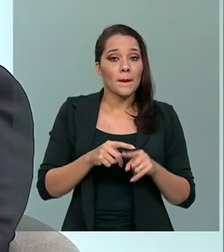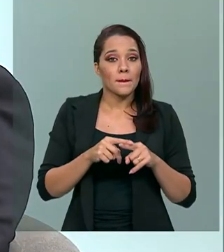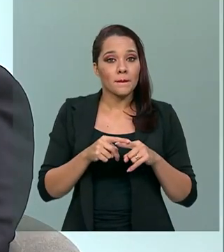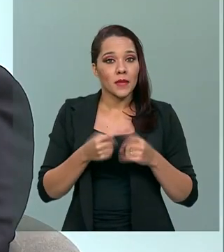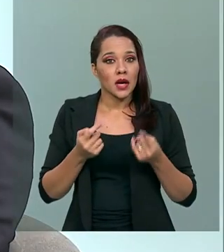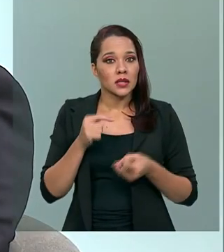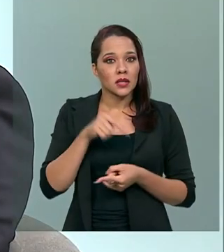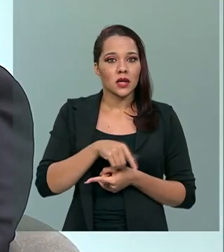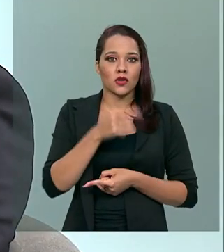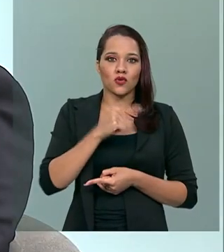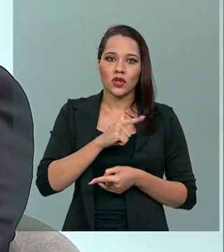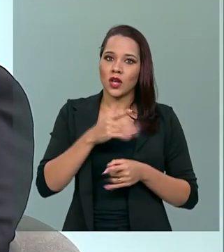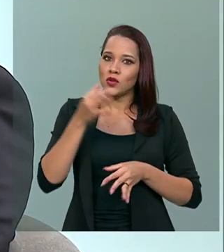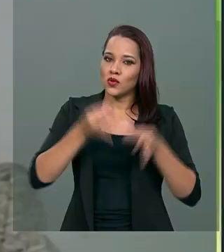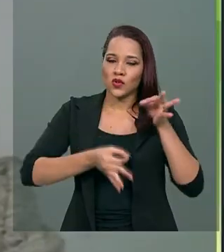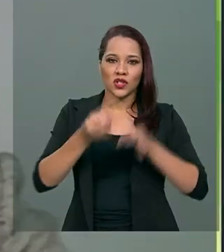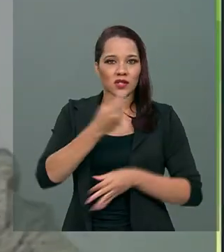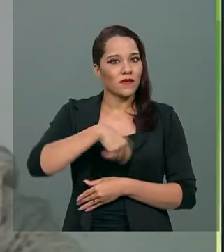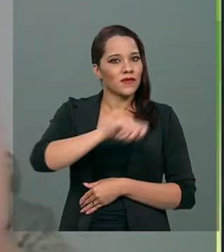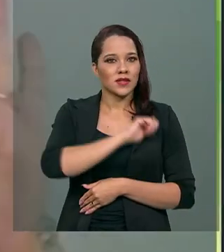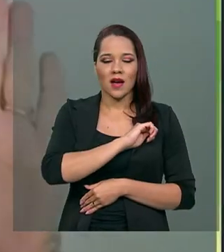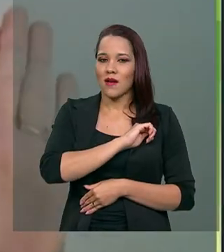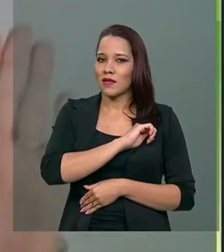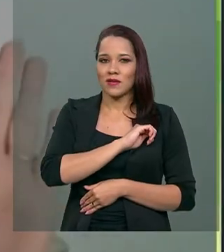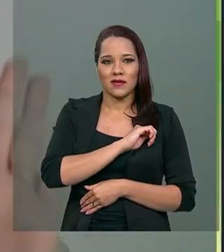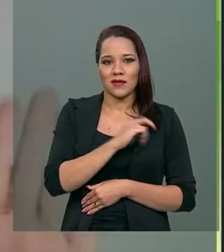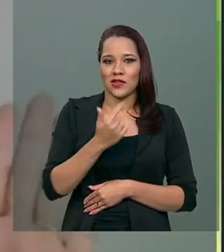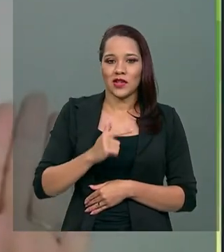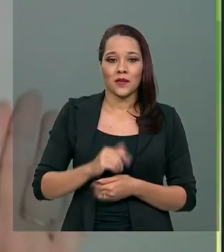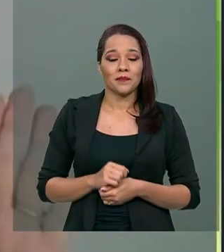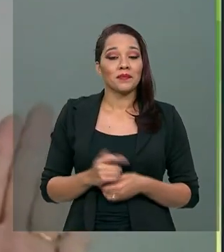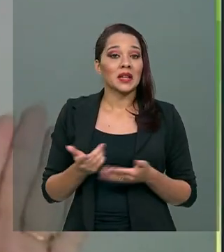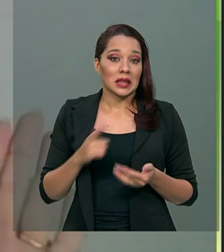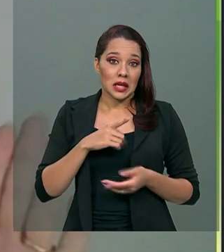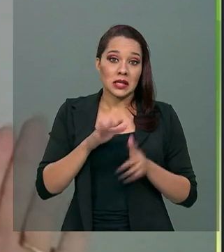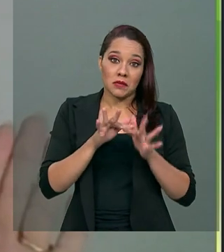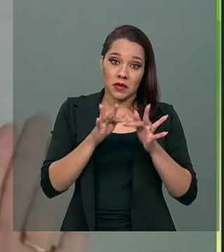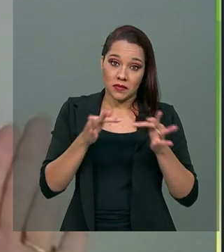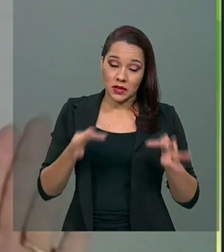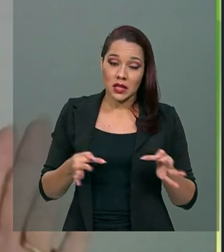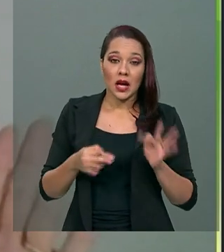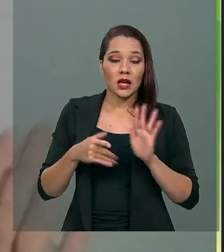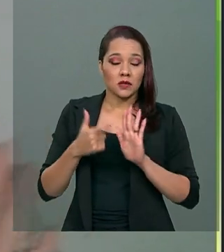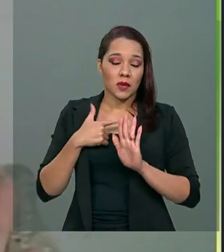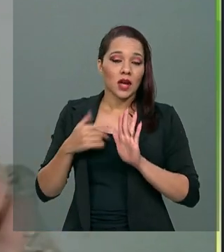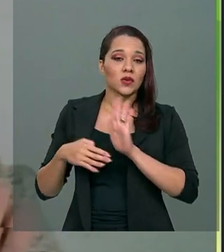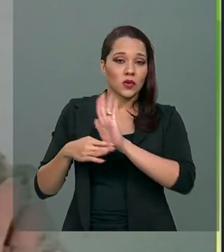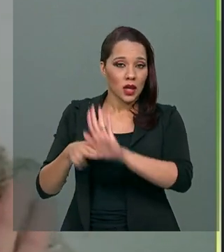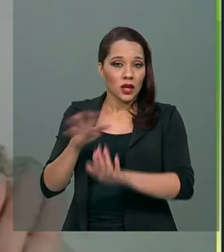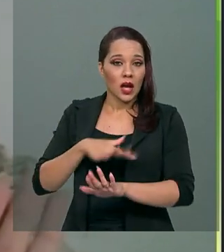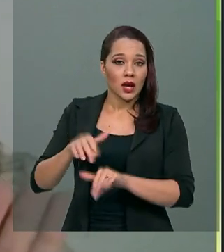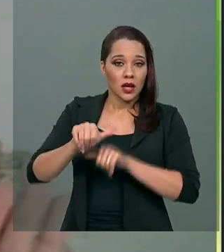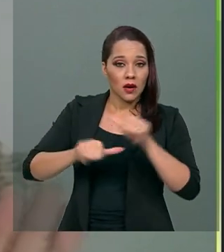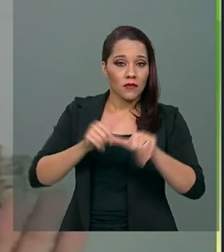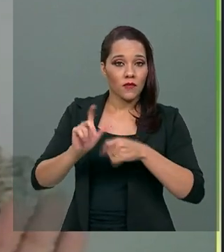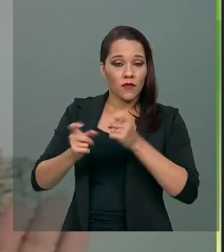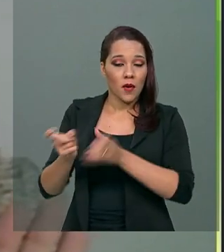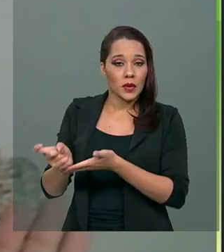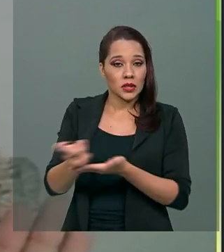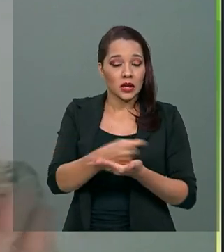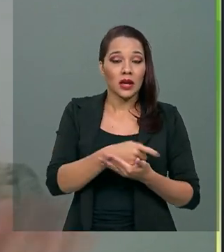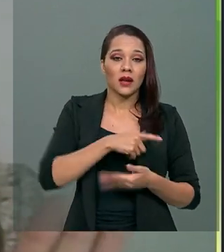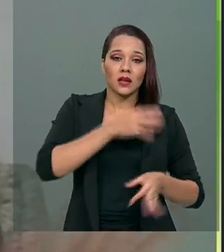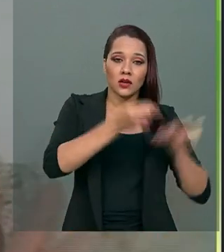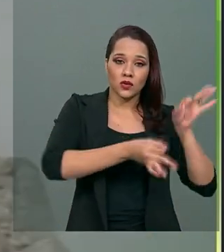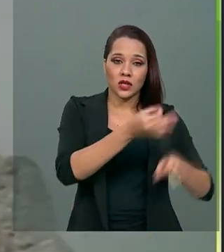ele não traz justiça fiscal. A gente tem a simplicidade para tratar a reforma tributária, e a gente tem a justiça fiscal.